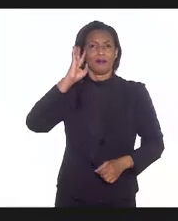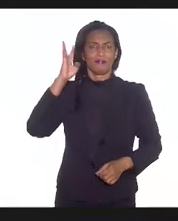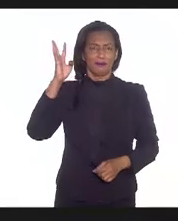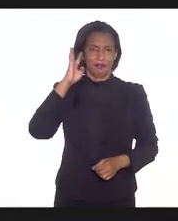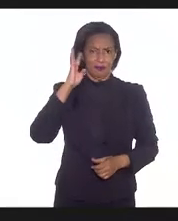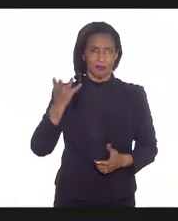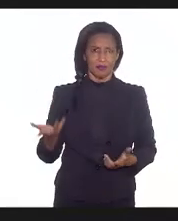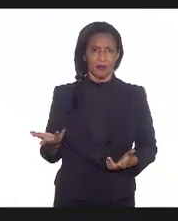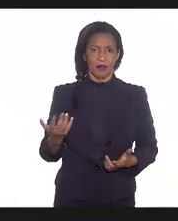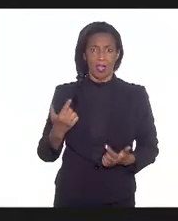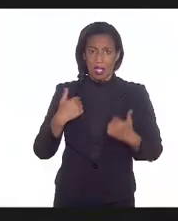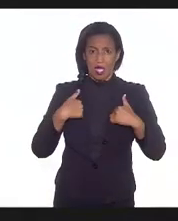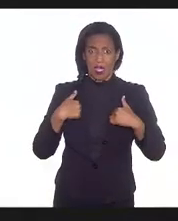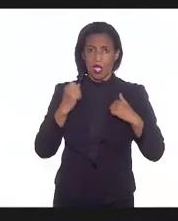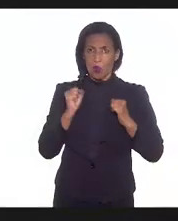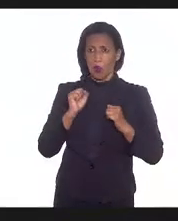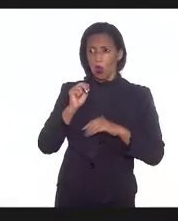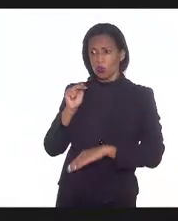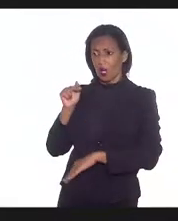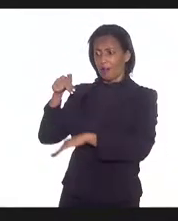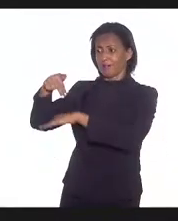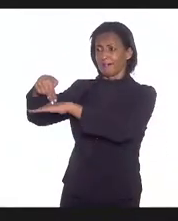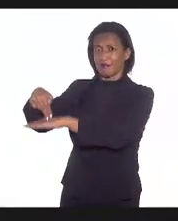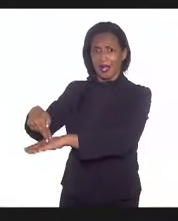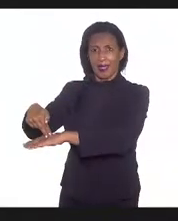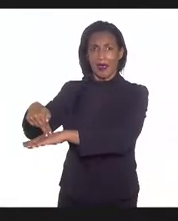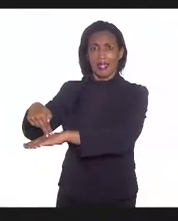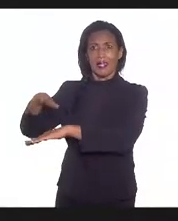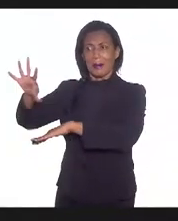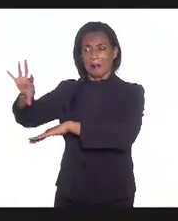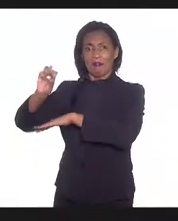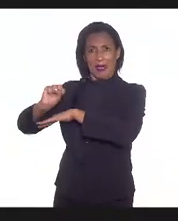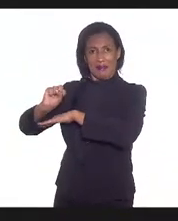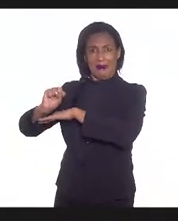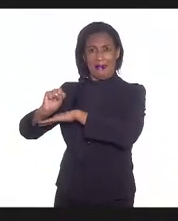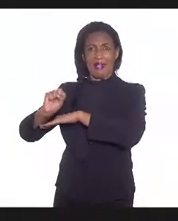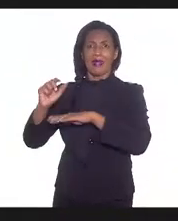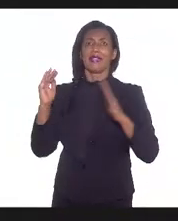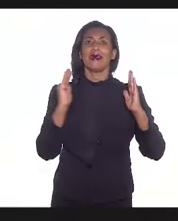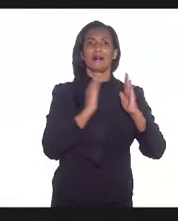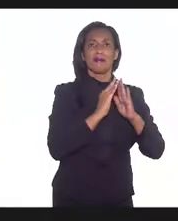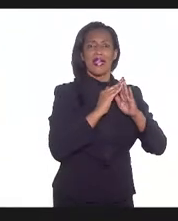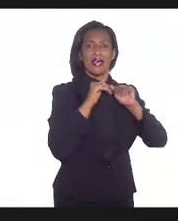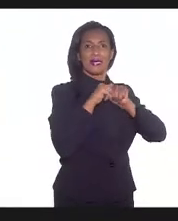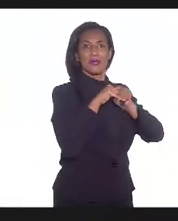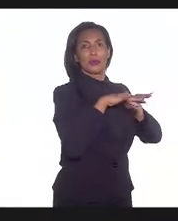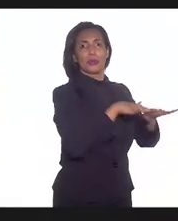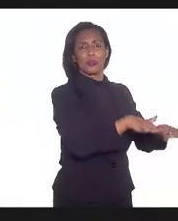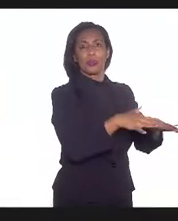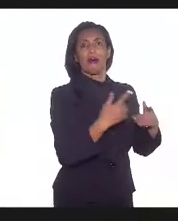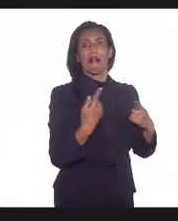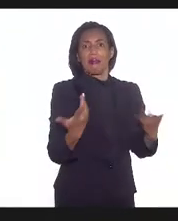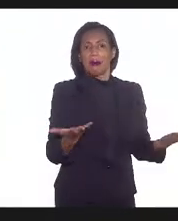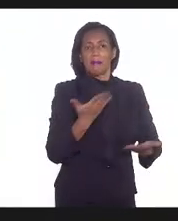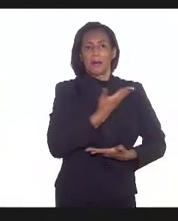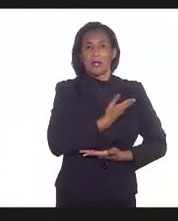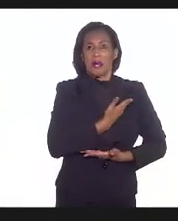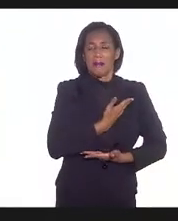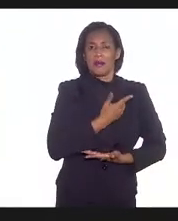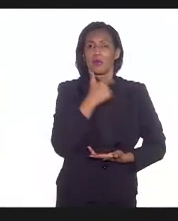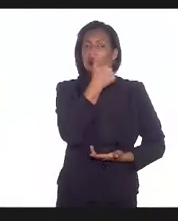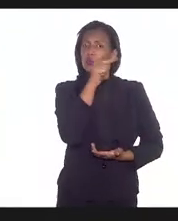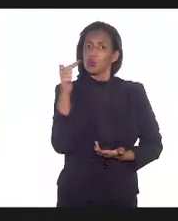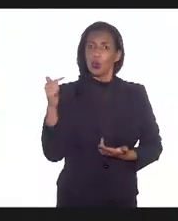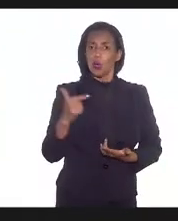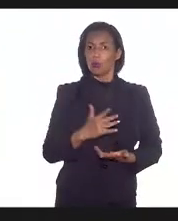quer dizer, eu posso me contaminar na plataforma, posso voltar para a minha casa, e com isso disseminar, inclusive, entre os meus, meus amigos e outros